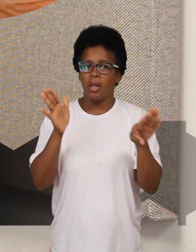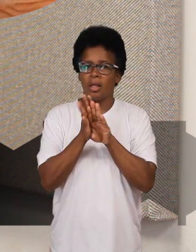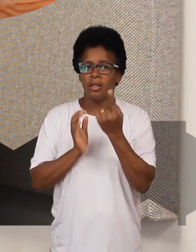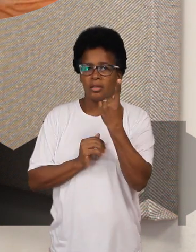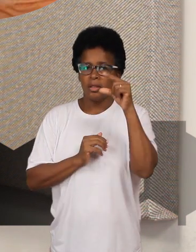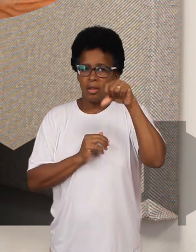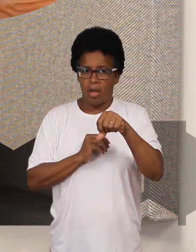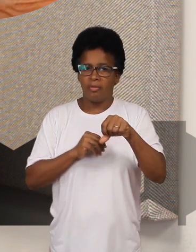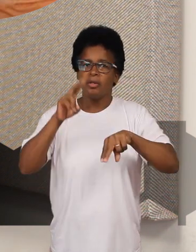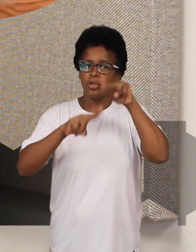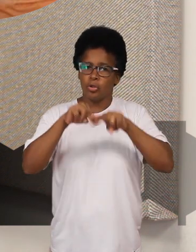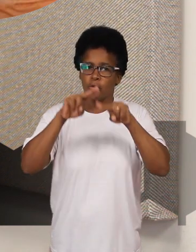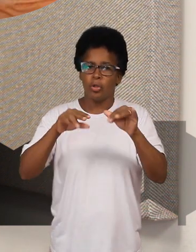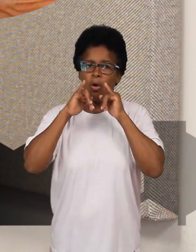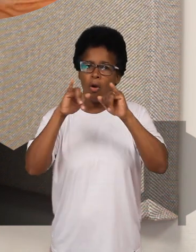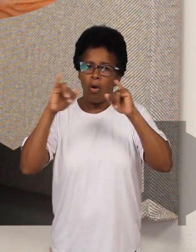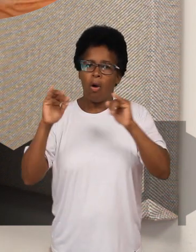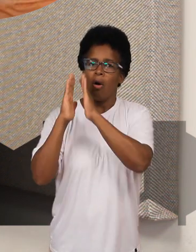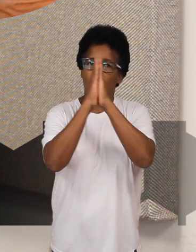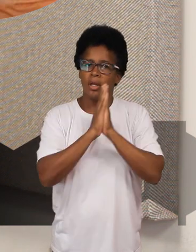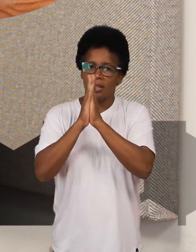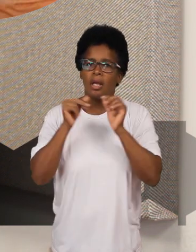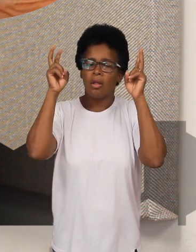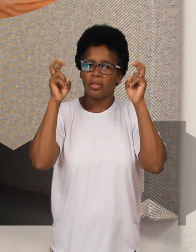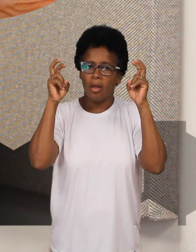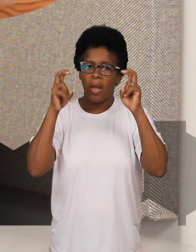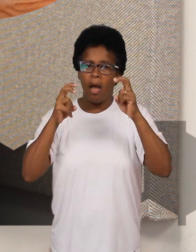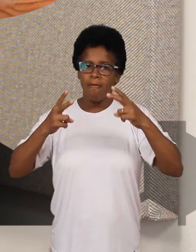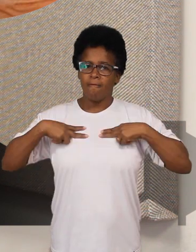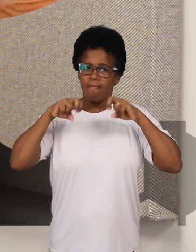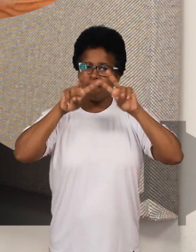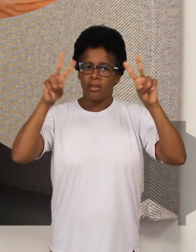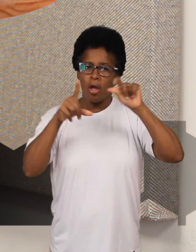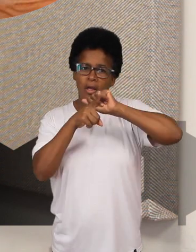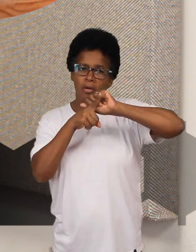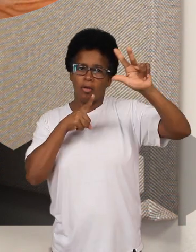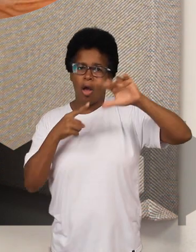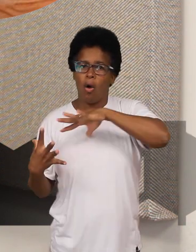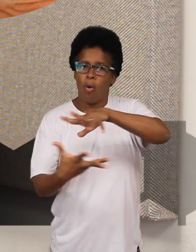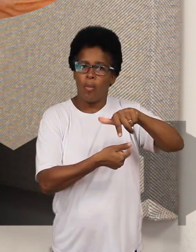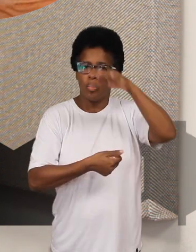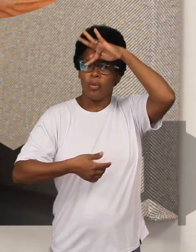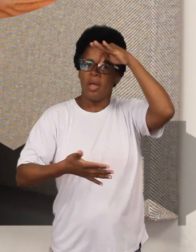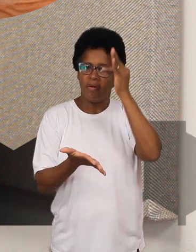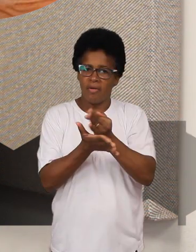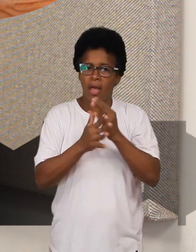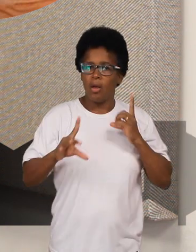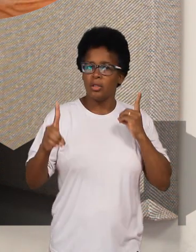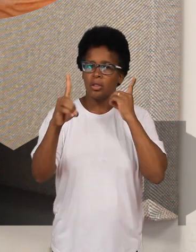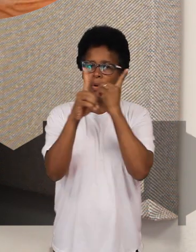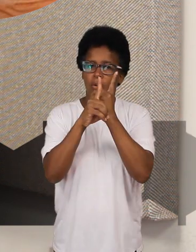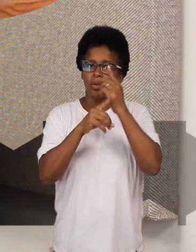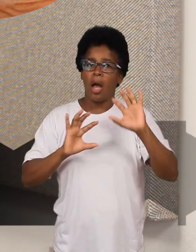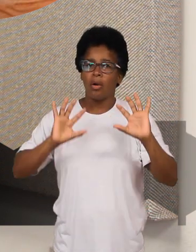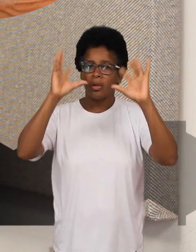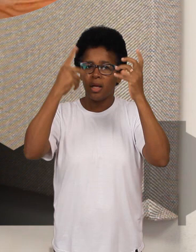de 8 de maio a 19 de junho, a campanha de oração com o tema A vitória que vence o mundo é a nossa fé. Os